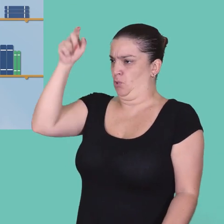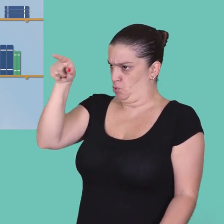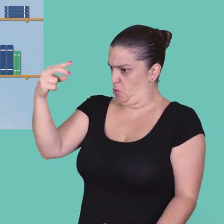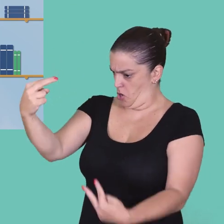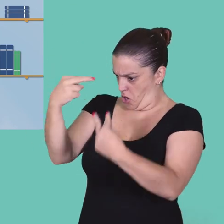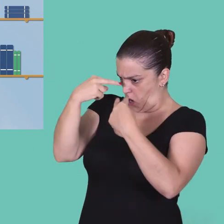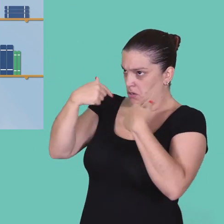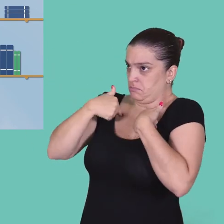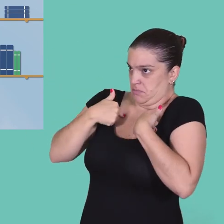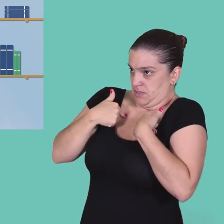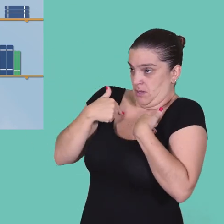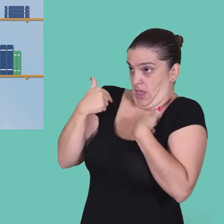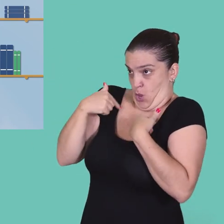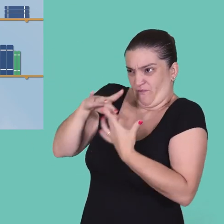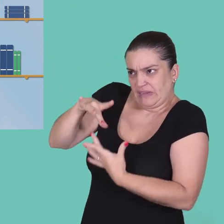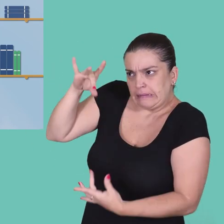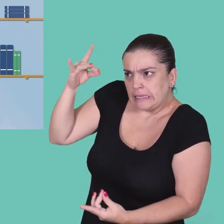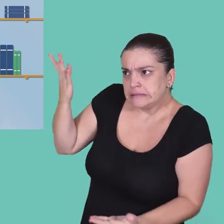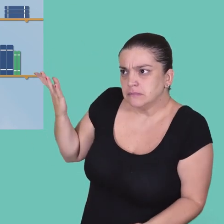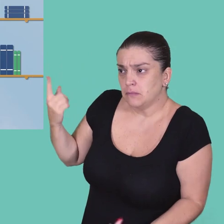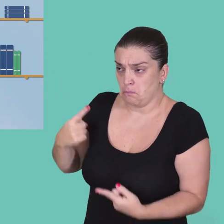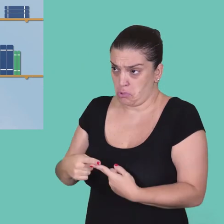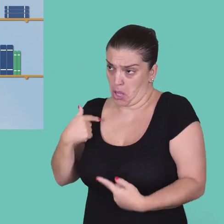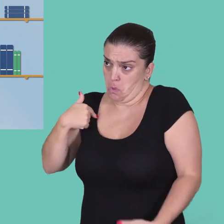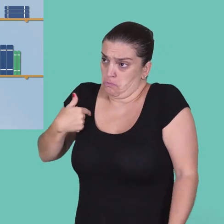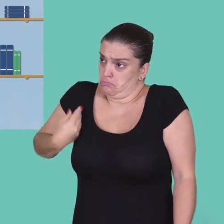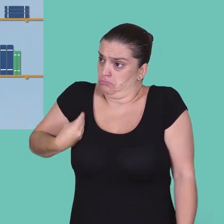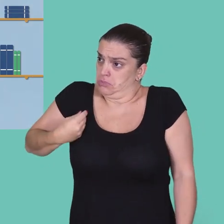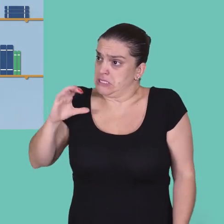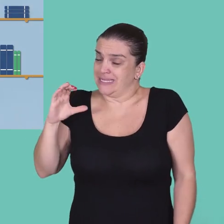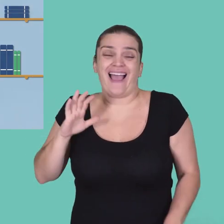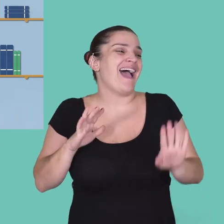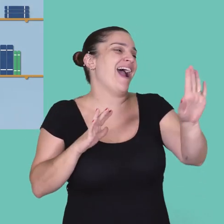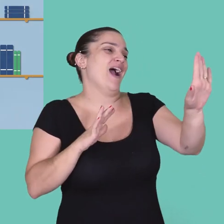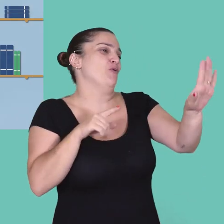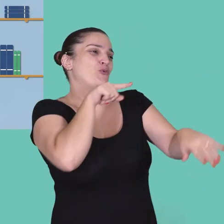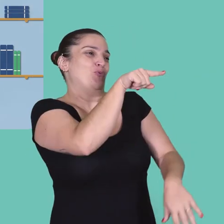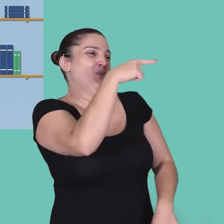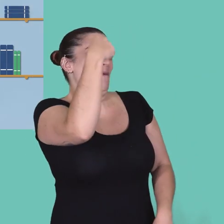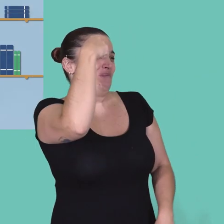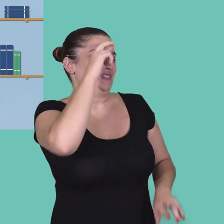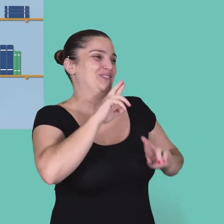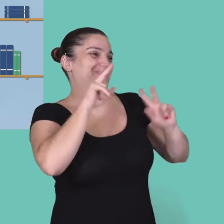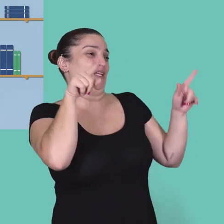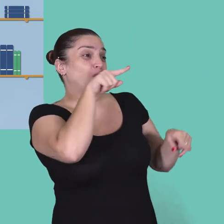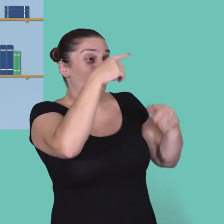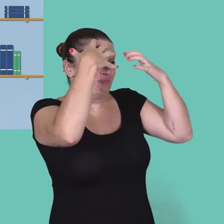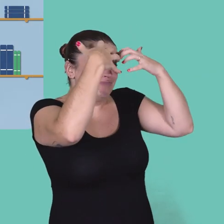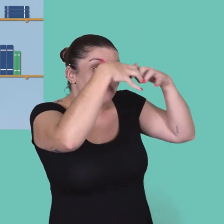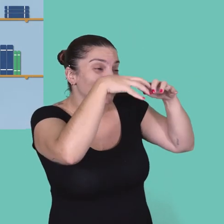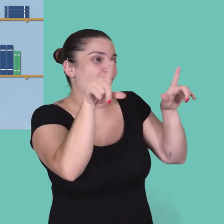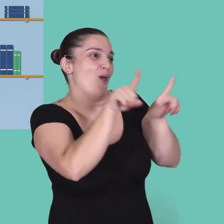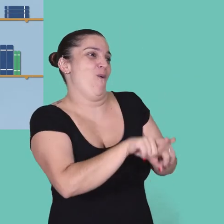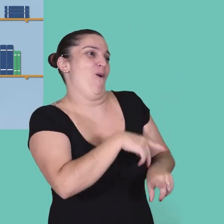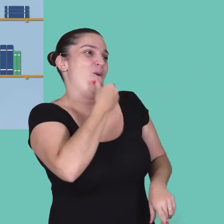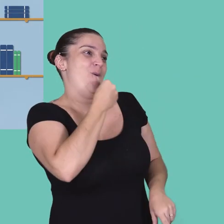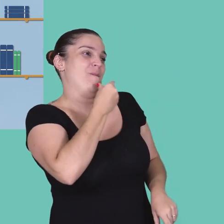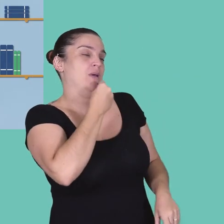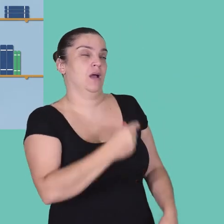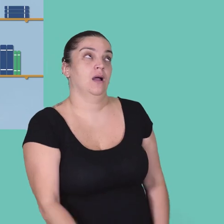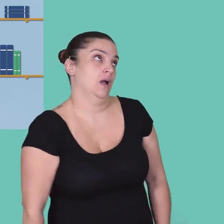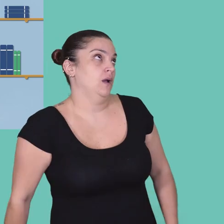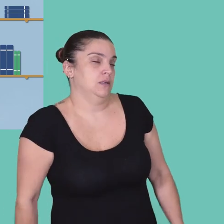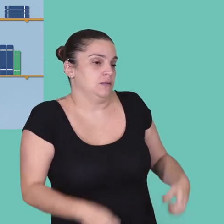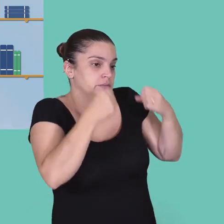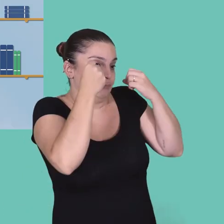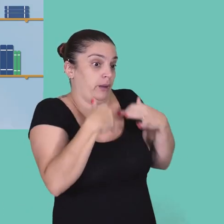tu deve pensar que eu sou um fantasma, porque eu sou mulher tendo uma ciência. Não, mas tu pensa diferente, tu pensa que nem homem ora. Ó, tem que explicar